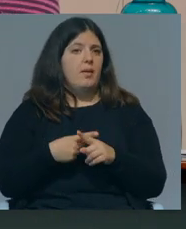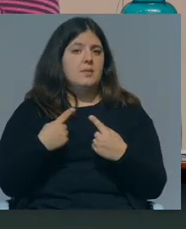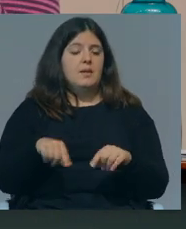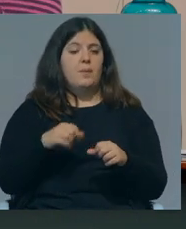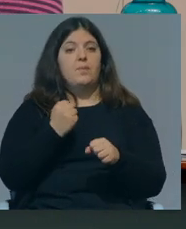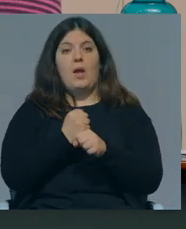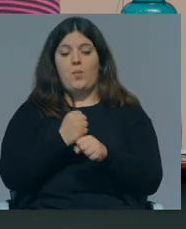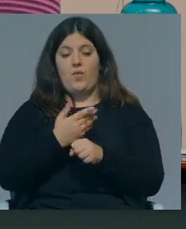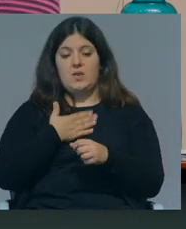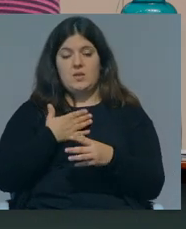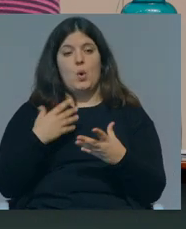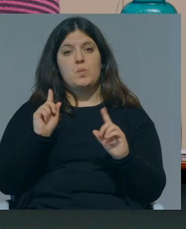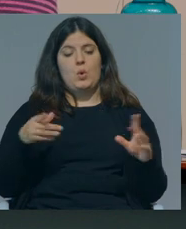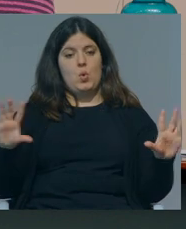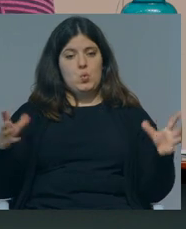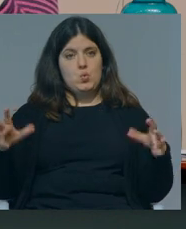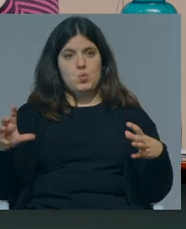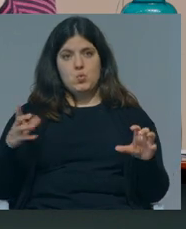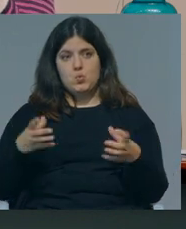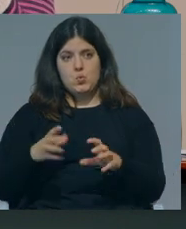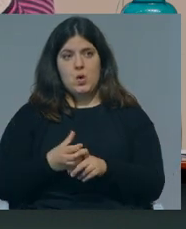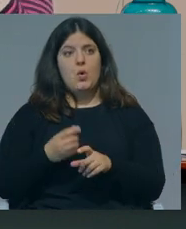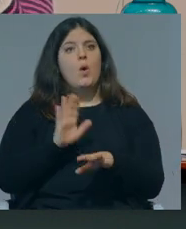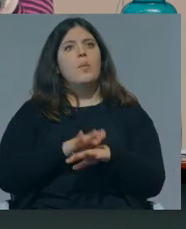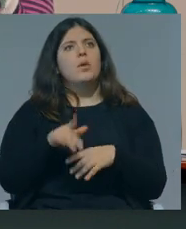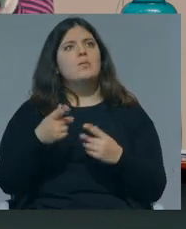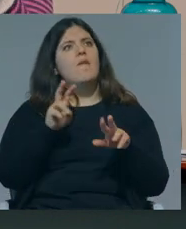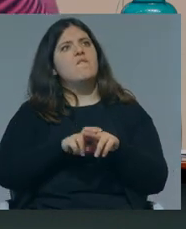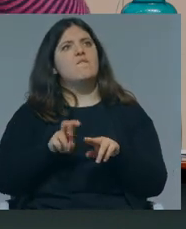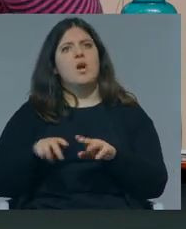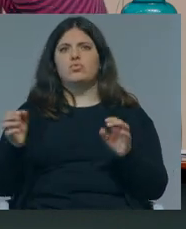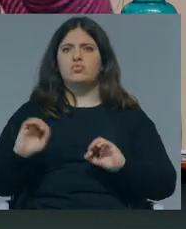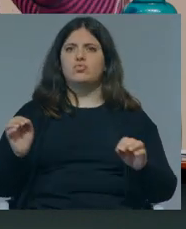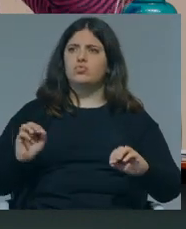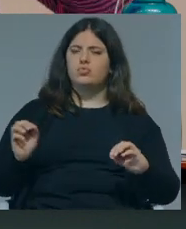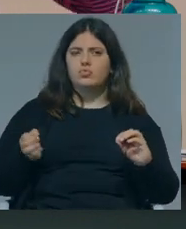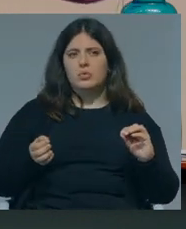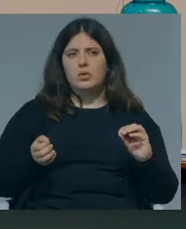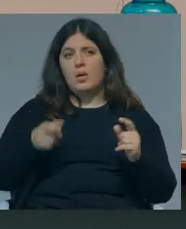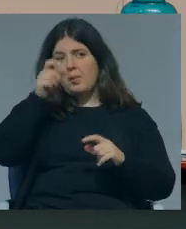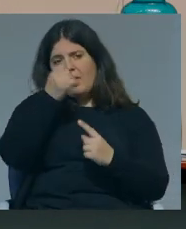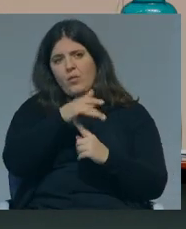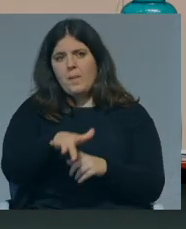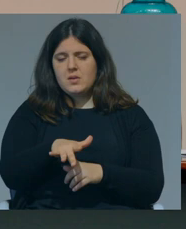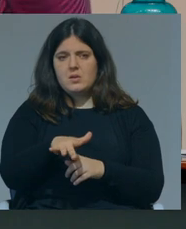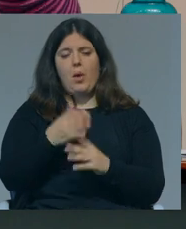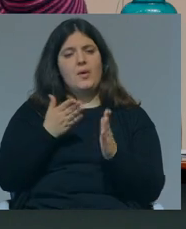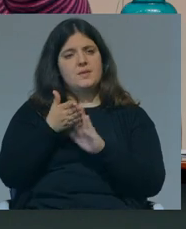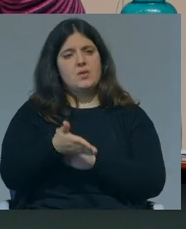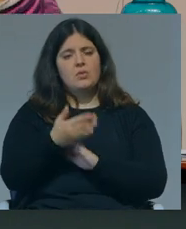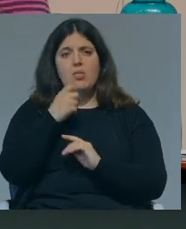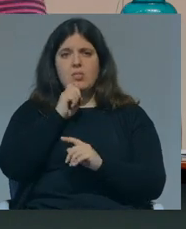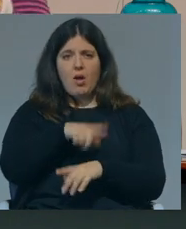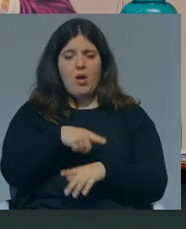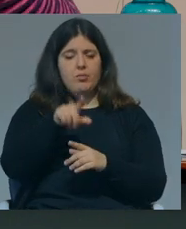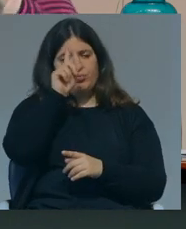A profissão esvaziou-se, não foi por causa de não haver vagas para as formações que dão acesso a